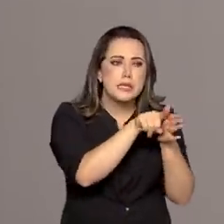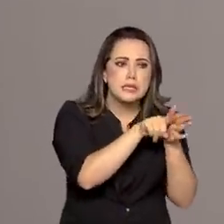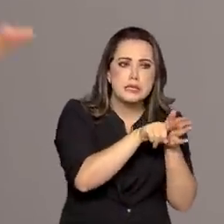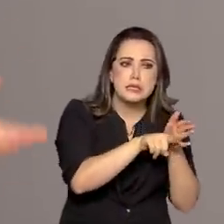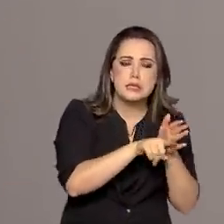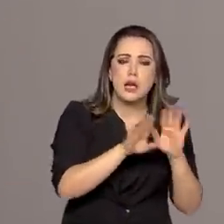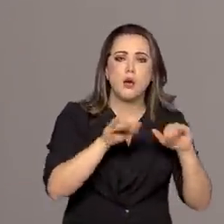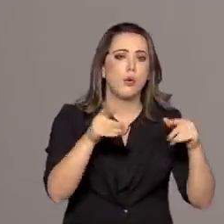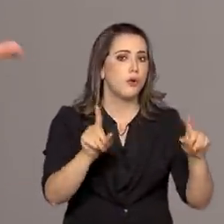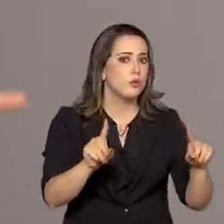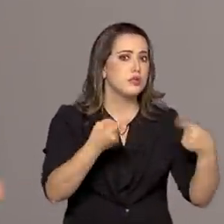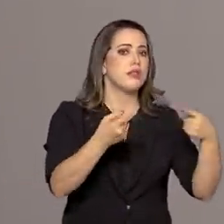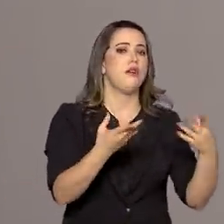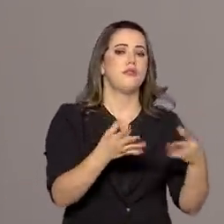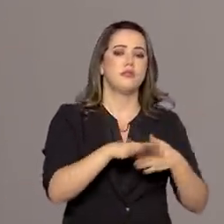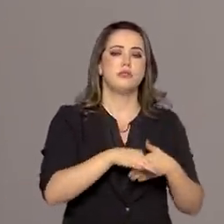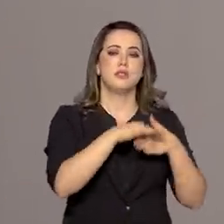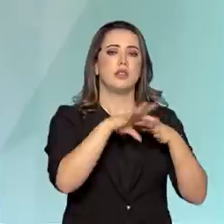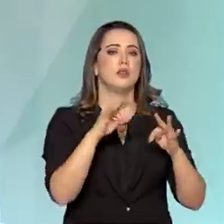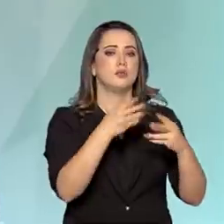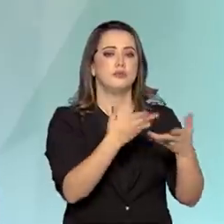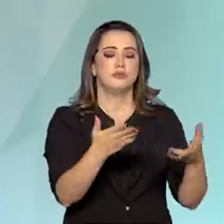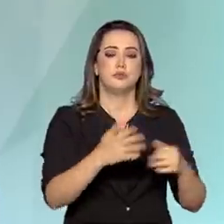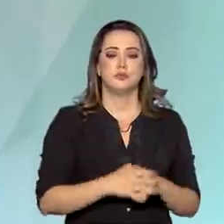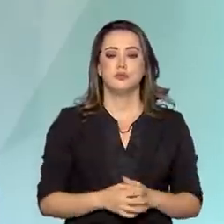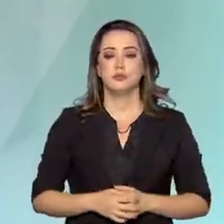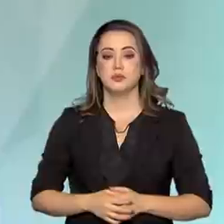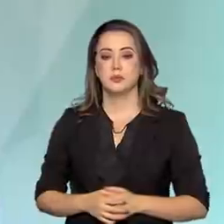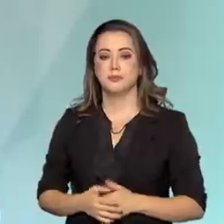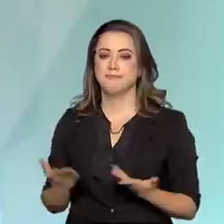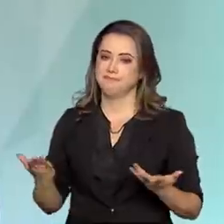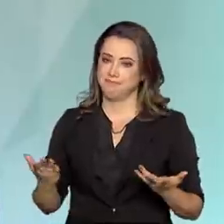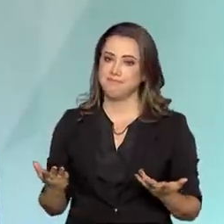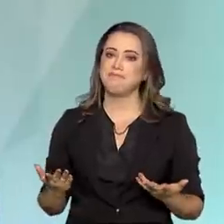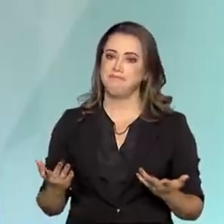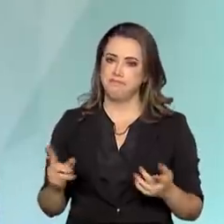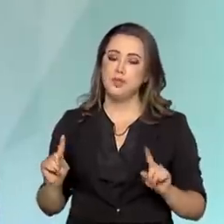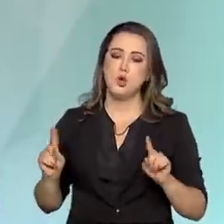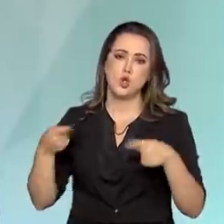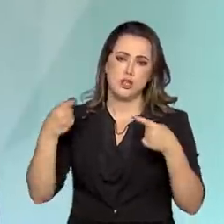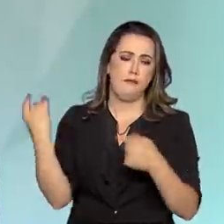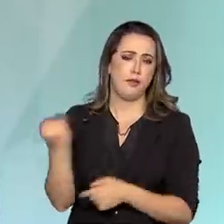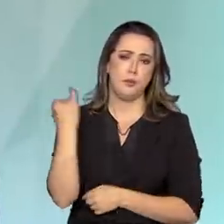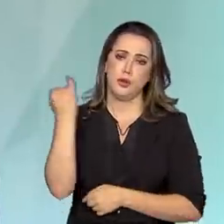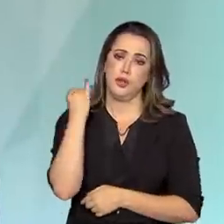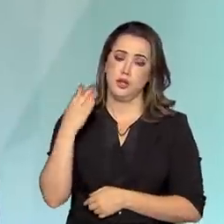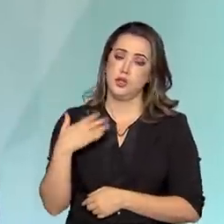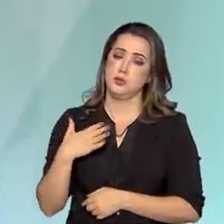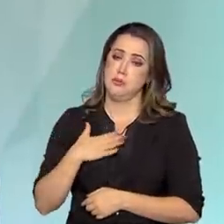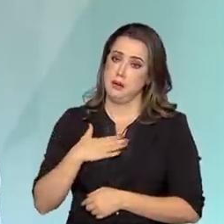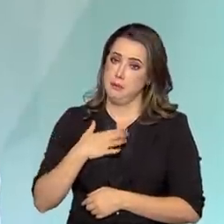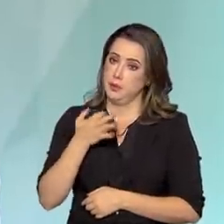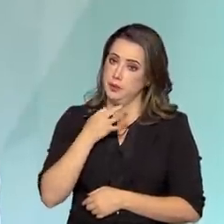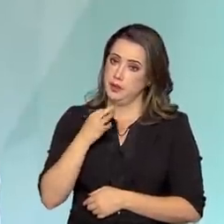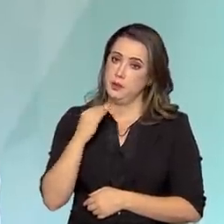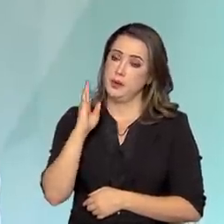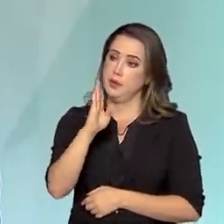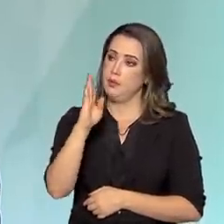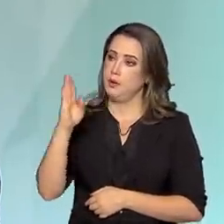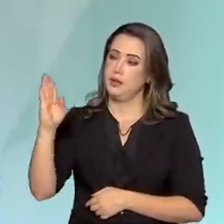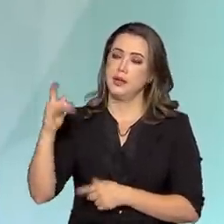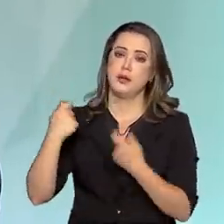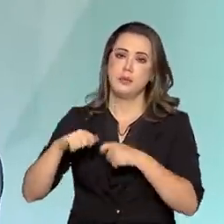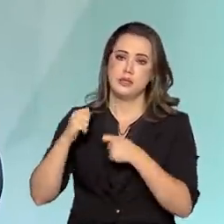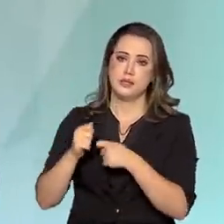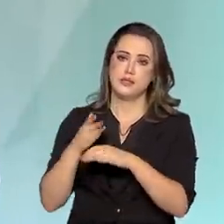falasse do desafio de estar comandando tudo isso. O desafio é enorme, mas eu acho que a biblioteca, ela precisa dar esse passo